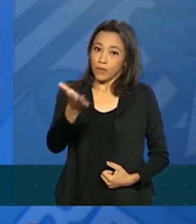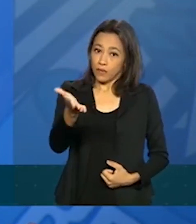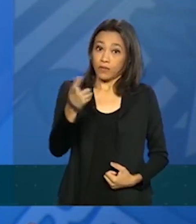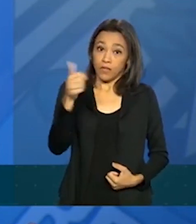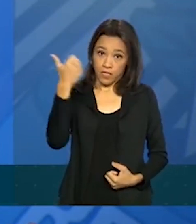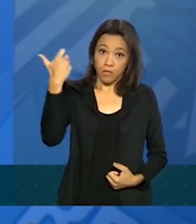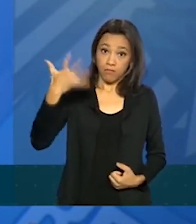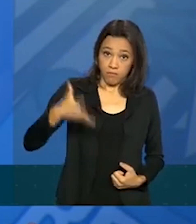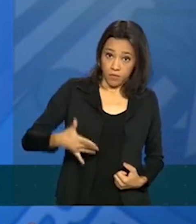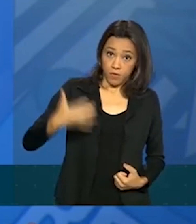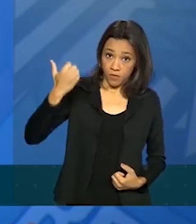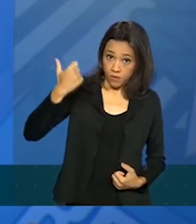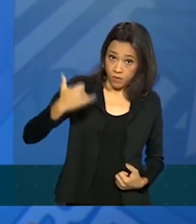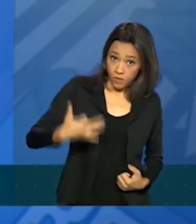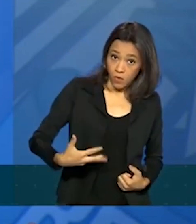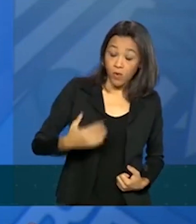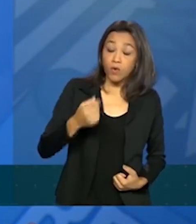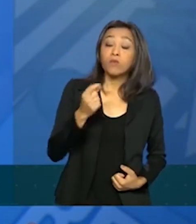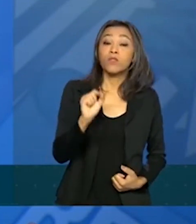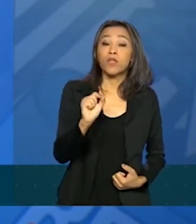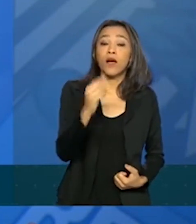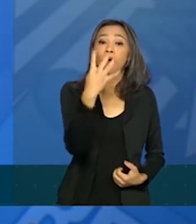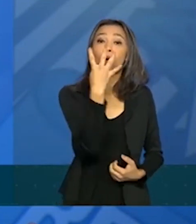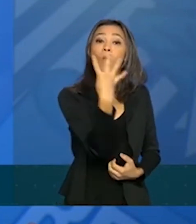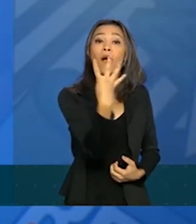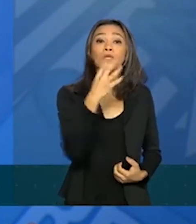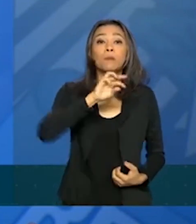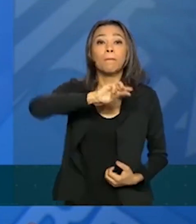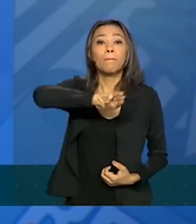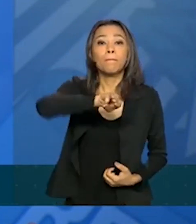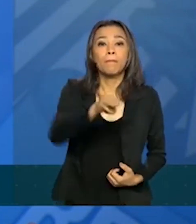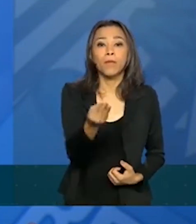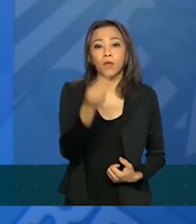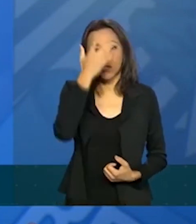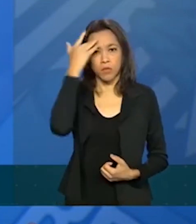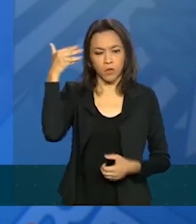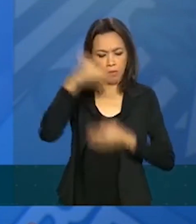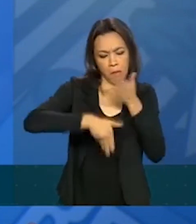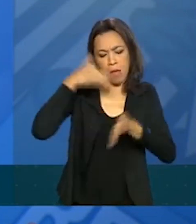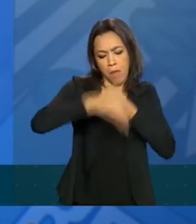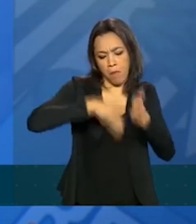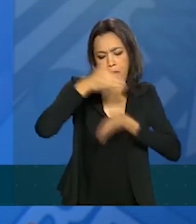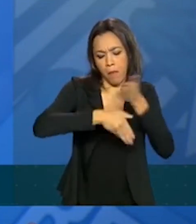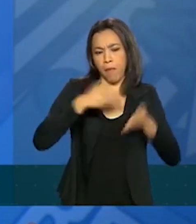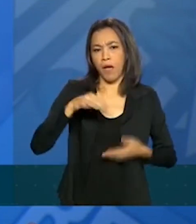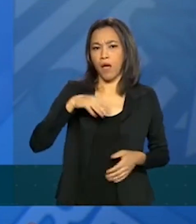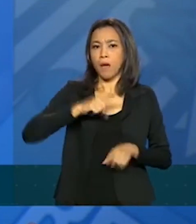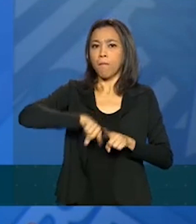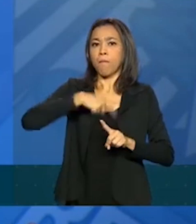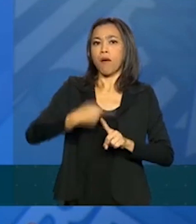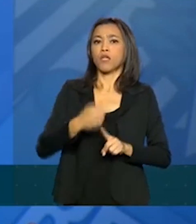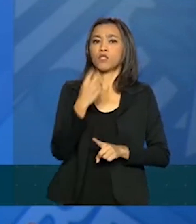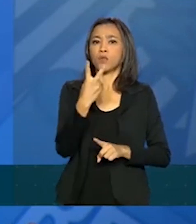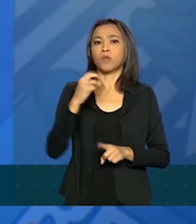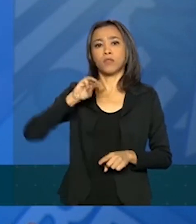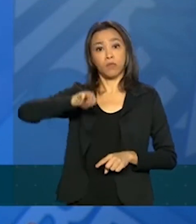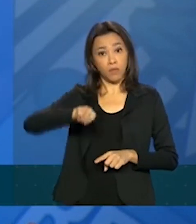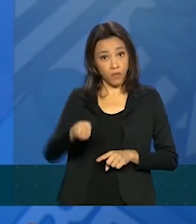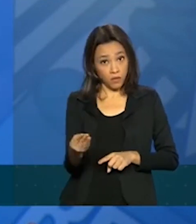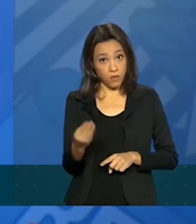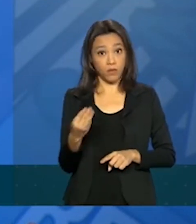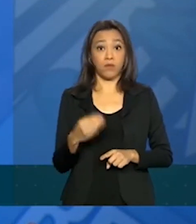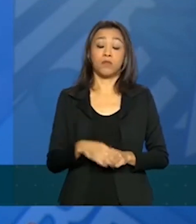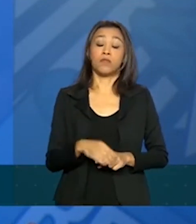nós já tivemos mais de 4 milhões de acessos, mais de 2 milhões de SMS. Nós